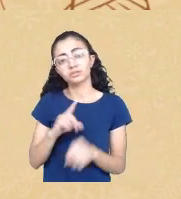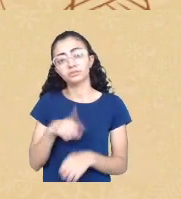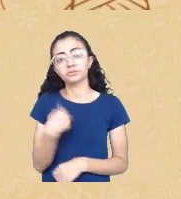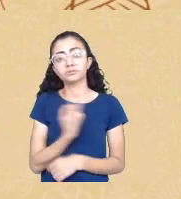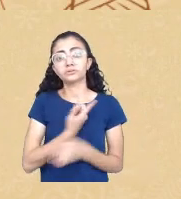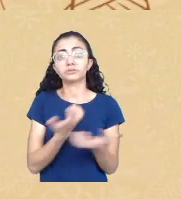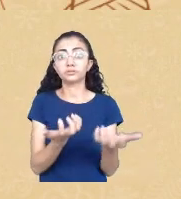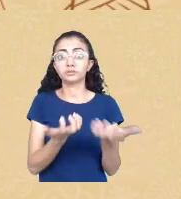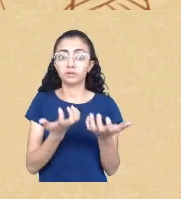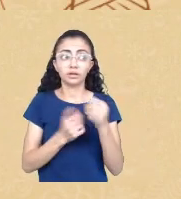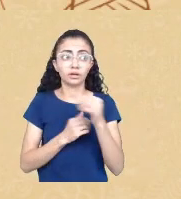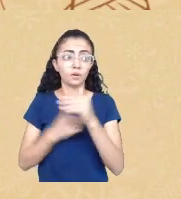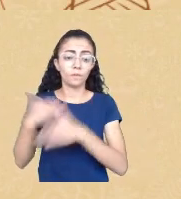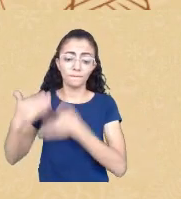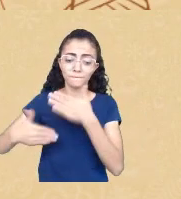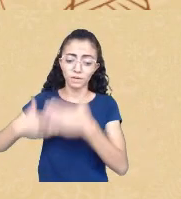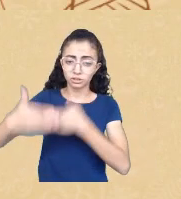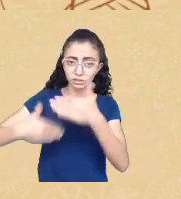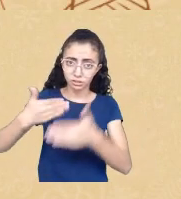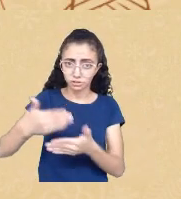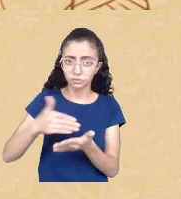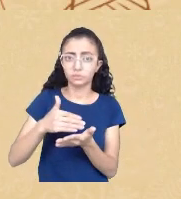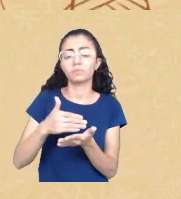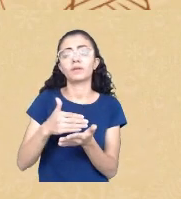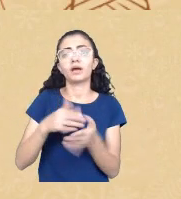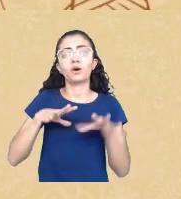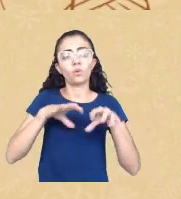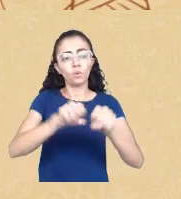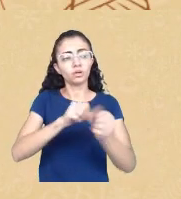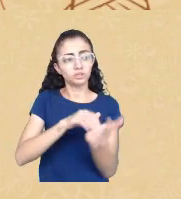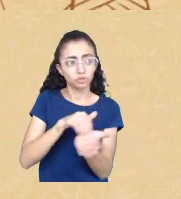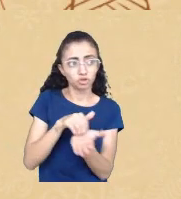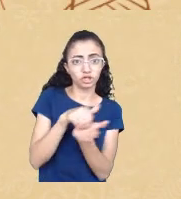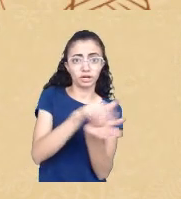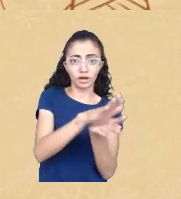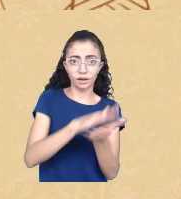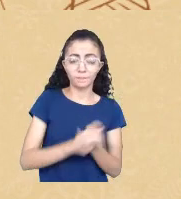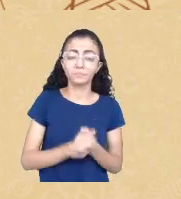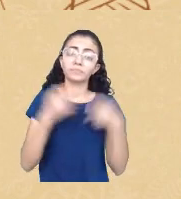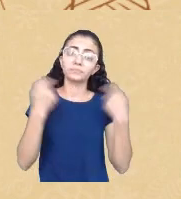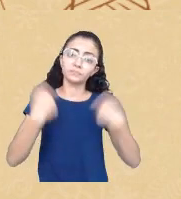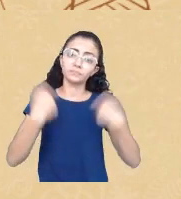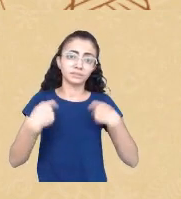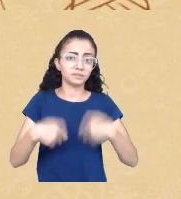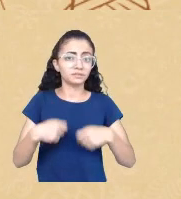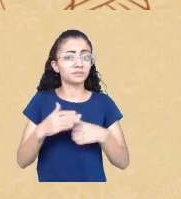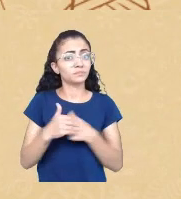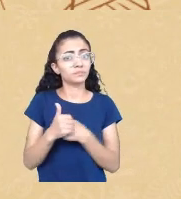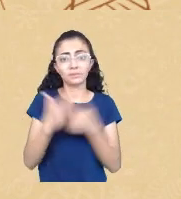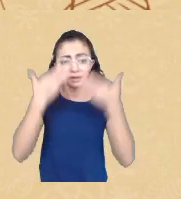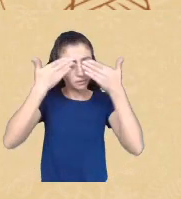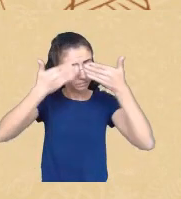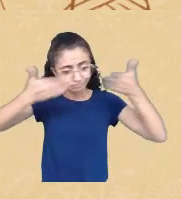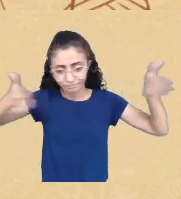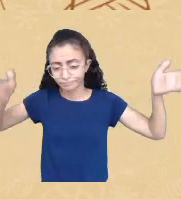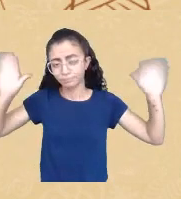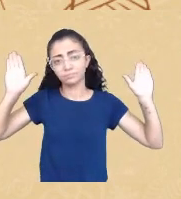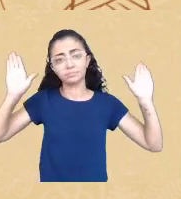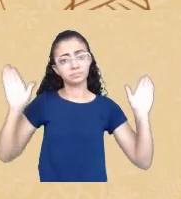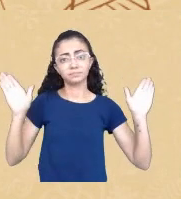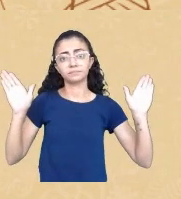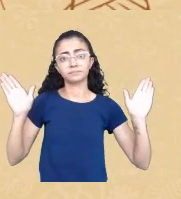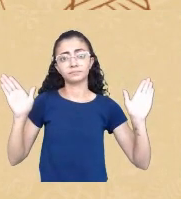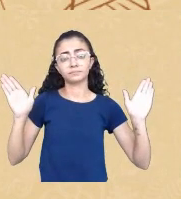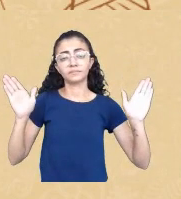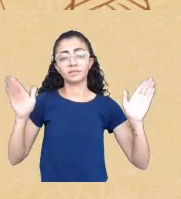processo de decolonialidade nós vamos ter que dar passos mais largos nós precisamos